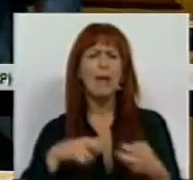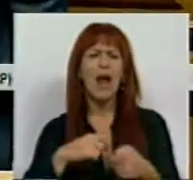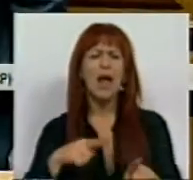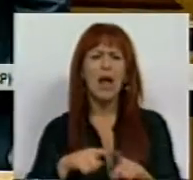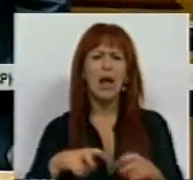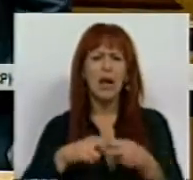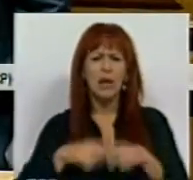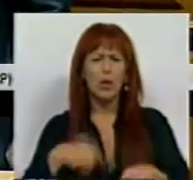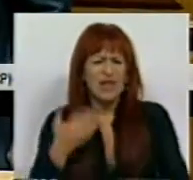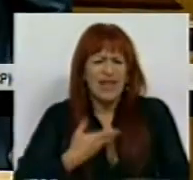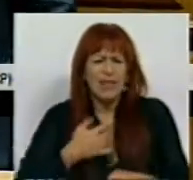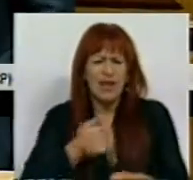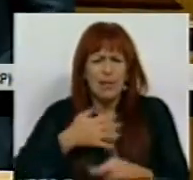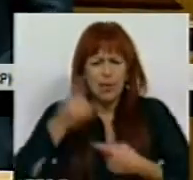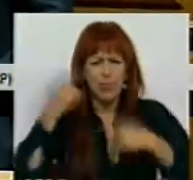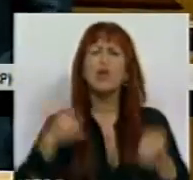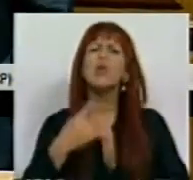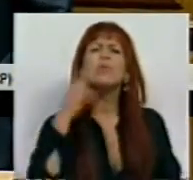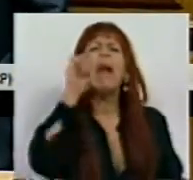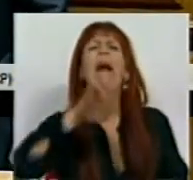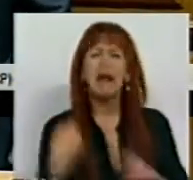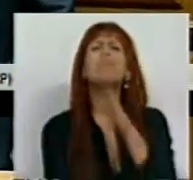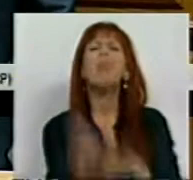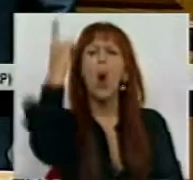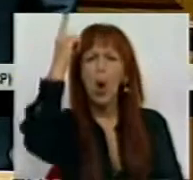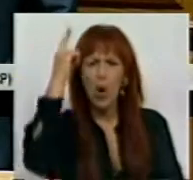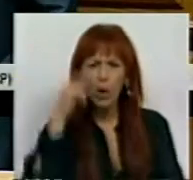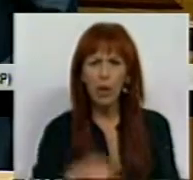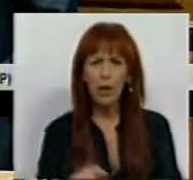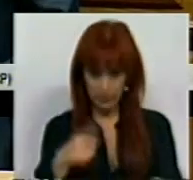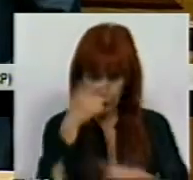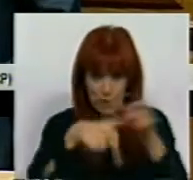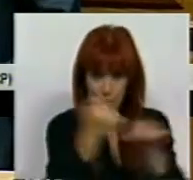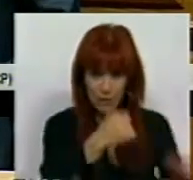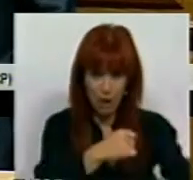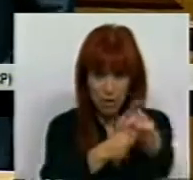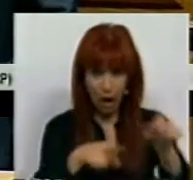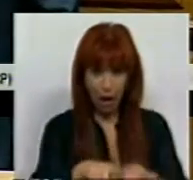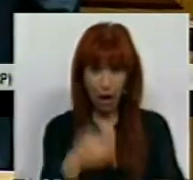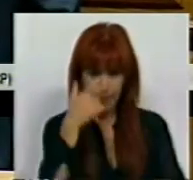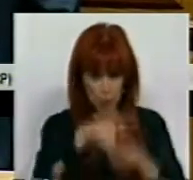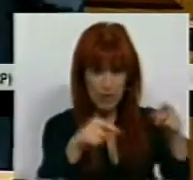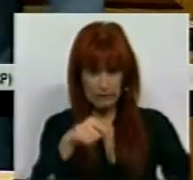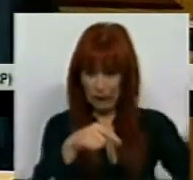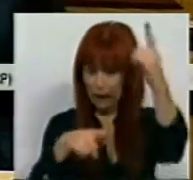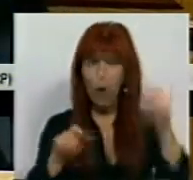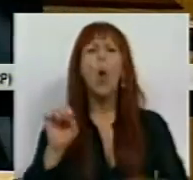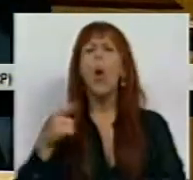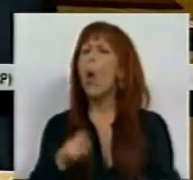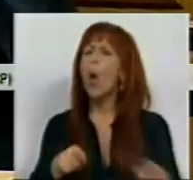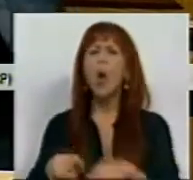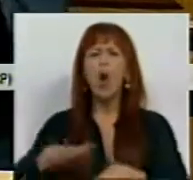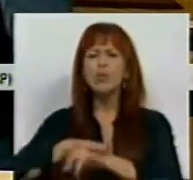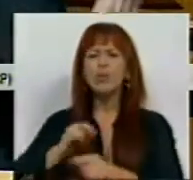endevidamento das empresas públicas. Nós perguntamos quem é que o criou. Foram os trabalhadores? Foram os utentes? Ou foram os